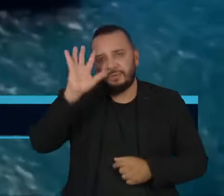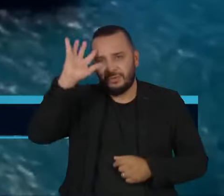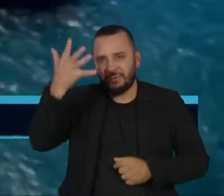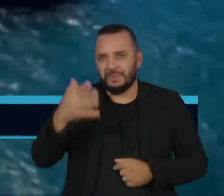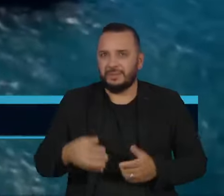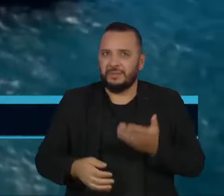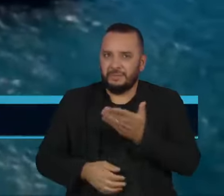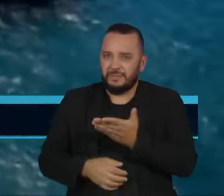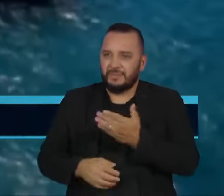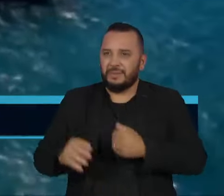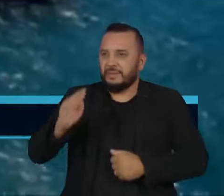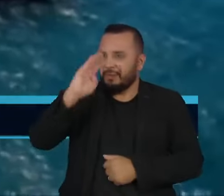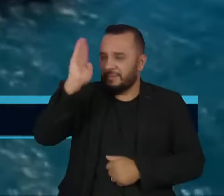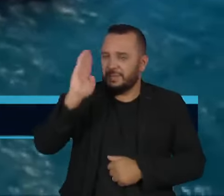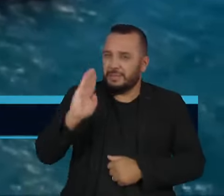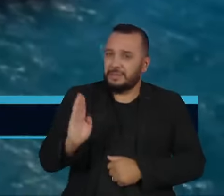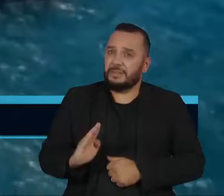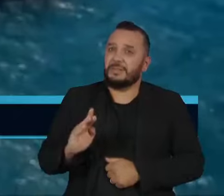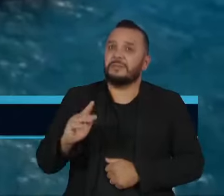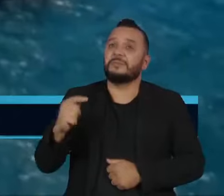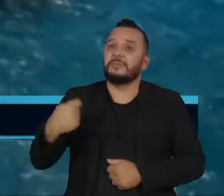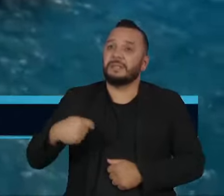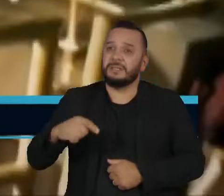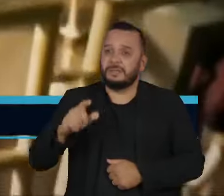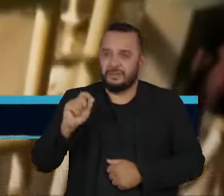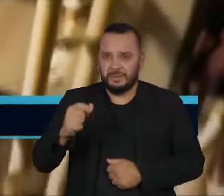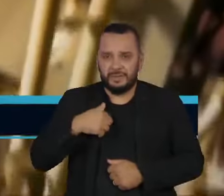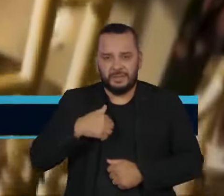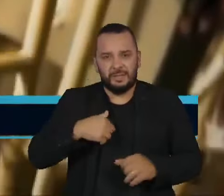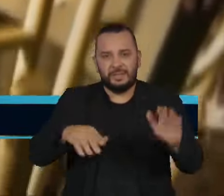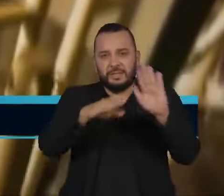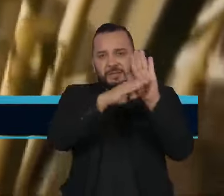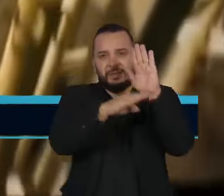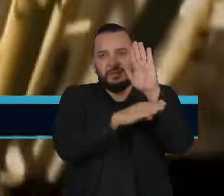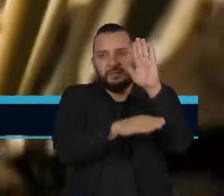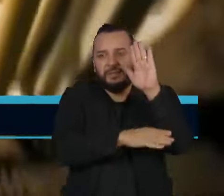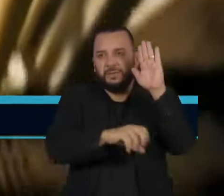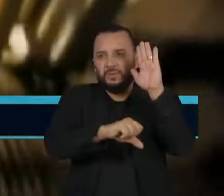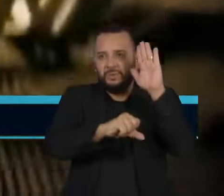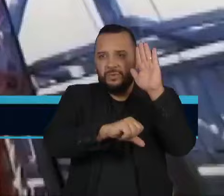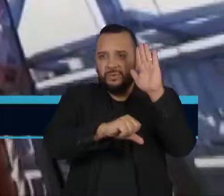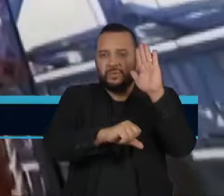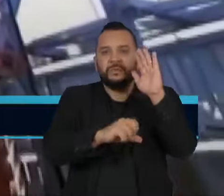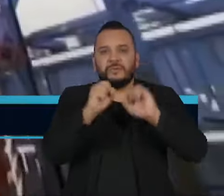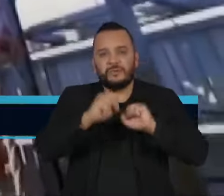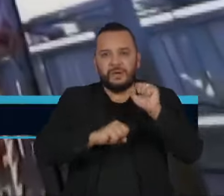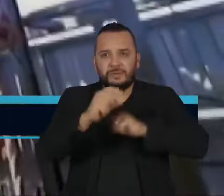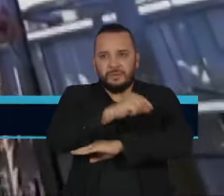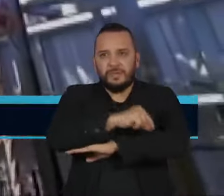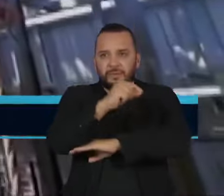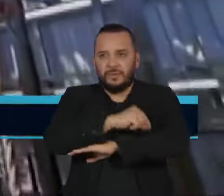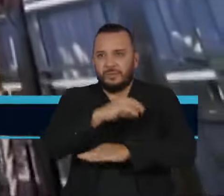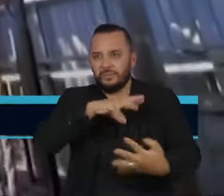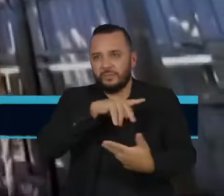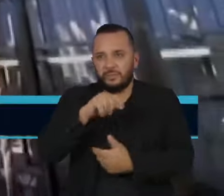é que o Brasil passe de nono maior produtor de petróleo do mundo para quarto.